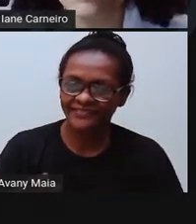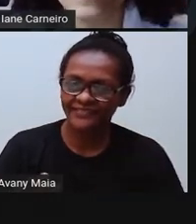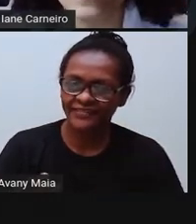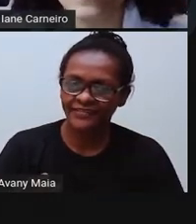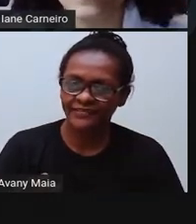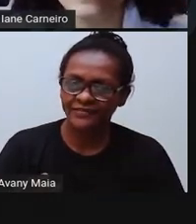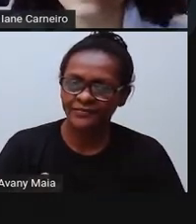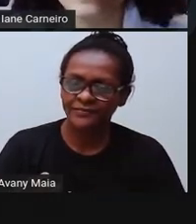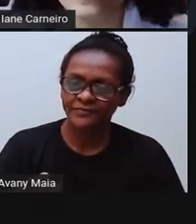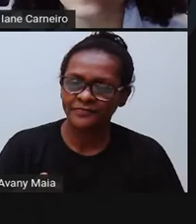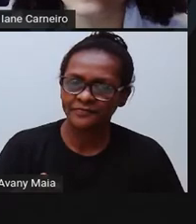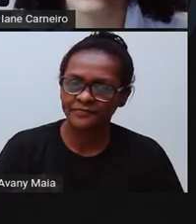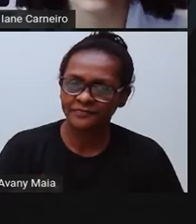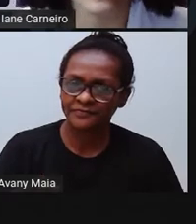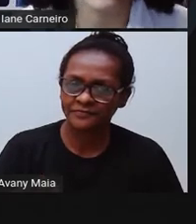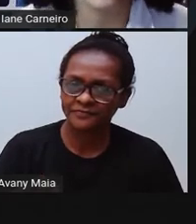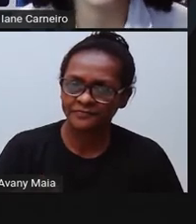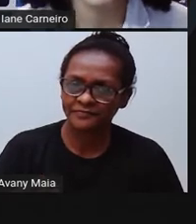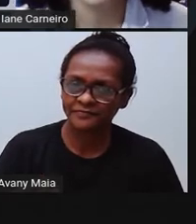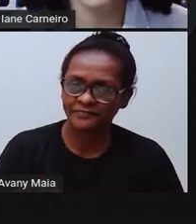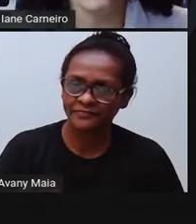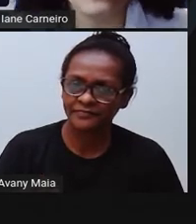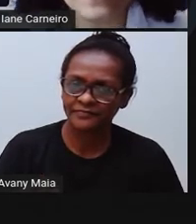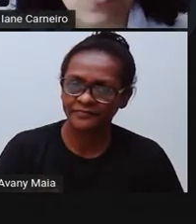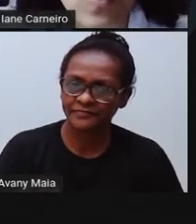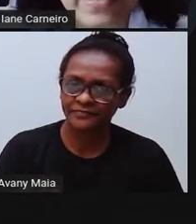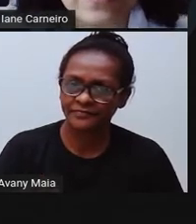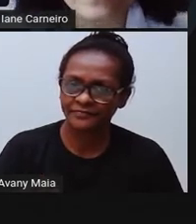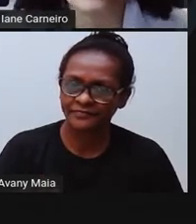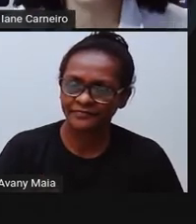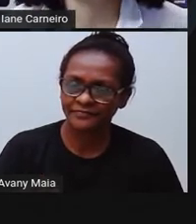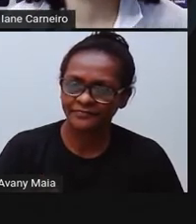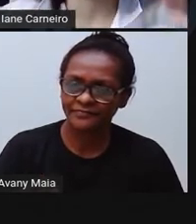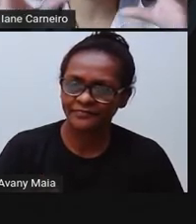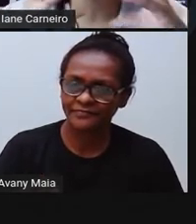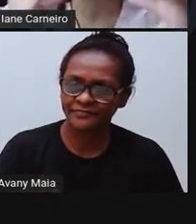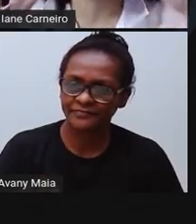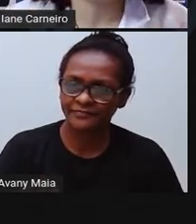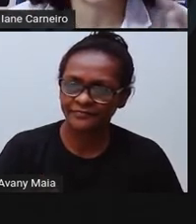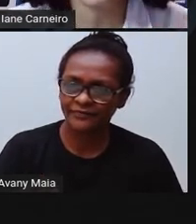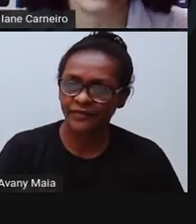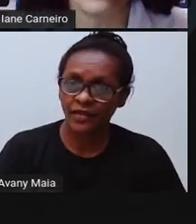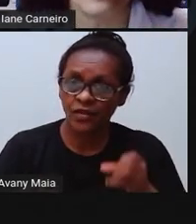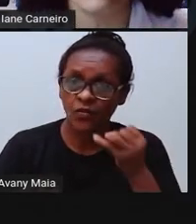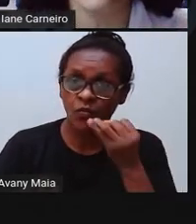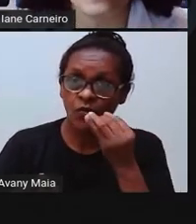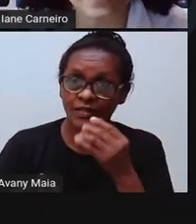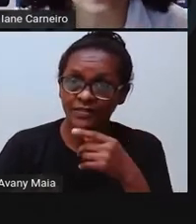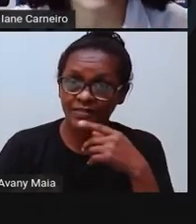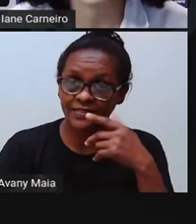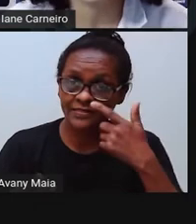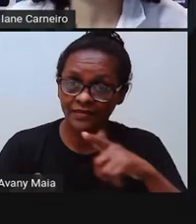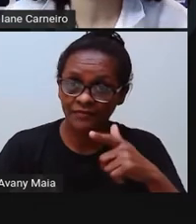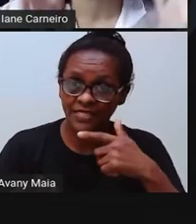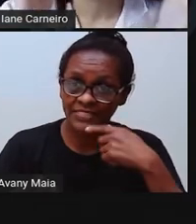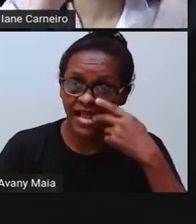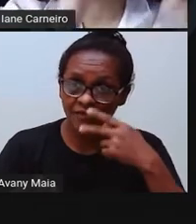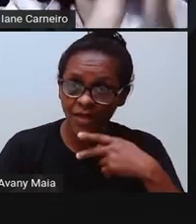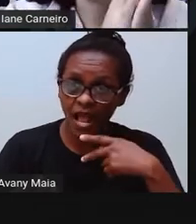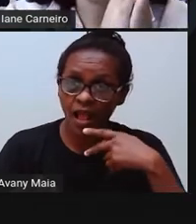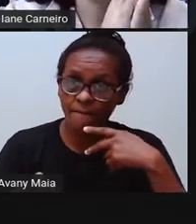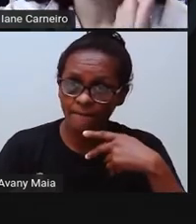aqui. Bici. Cleta. Vamos pensar quantas vezes a gente abre a boca pra falar a palavra bicicleta, ó.